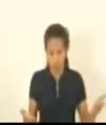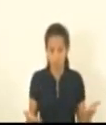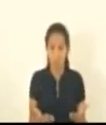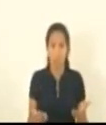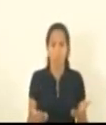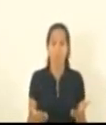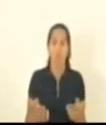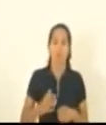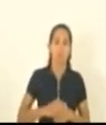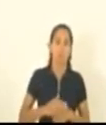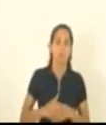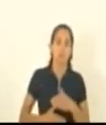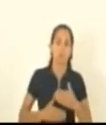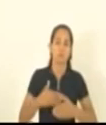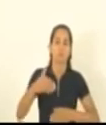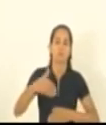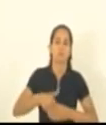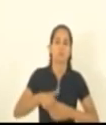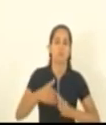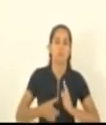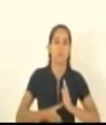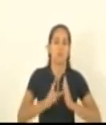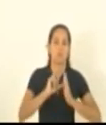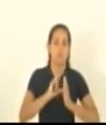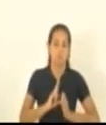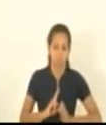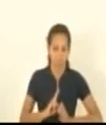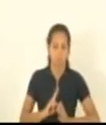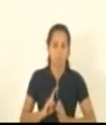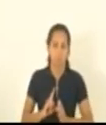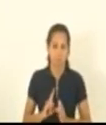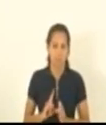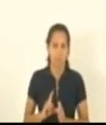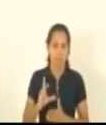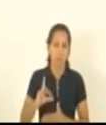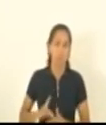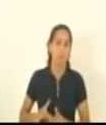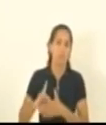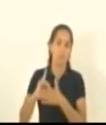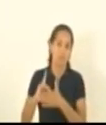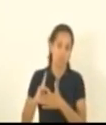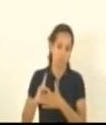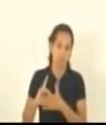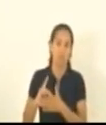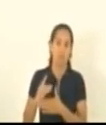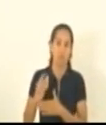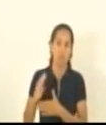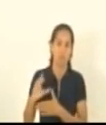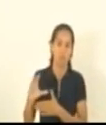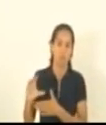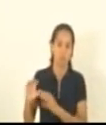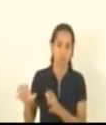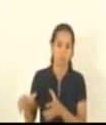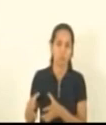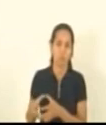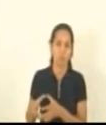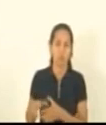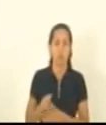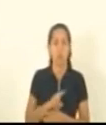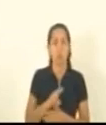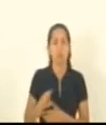Passaremos ao processo de votação. Antes, eu ouço o líder do bloco, Daripa Gutt. Obrigado, presidente.